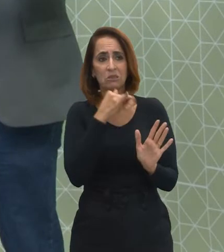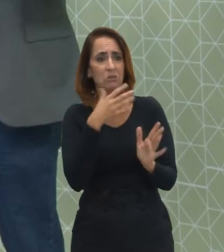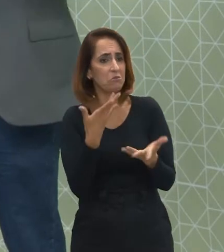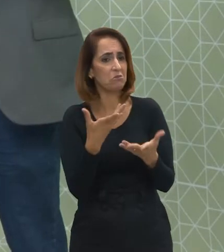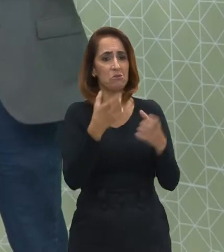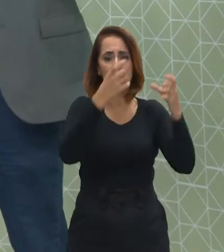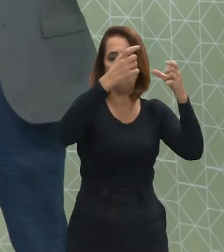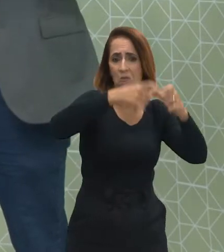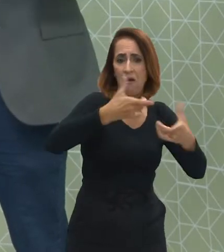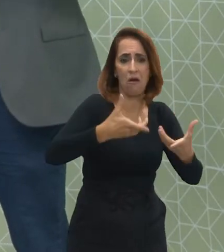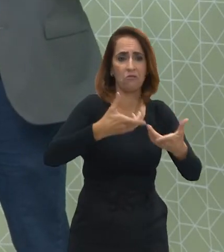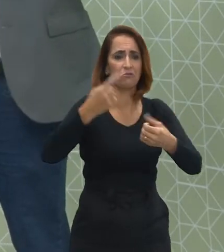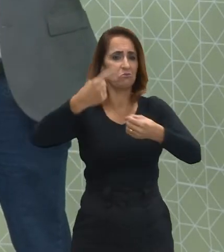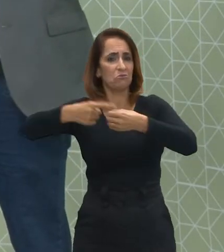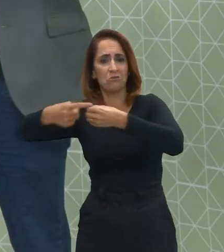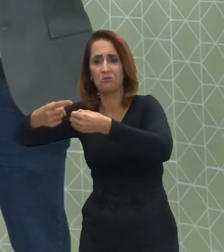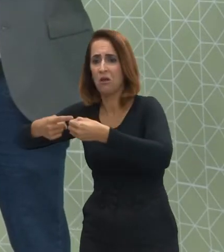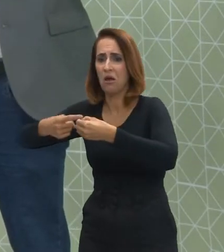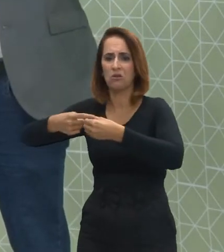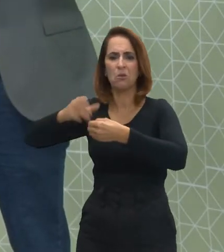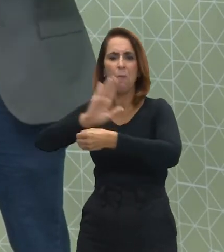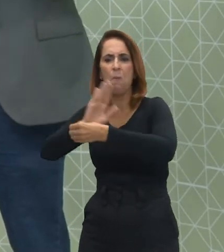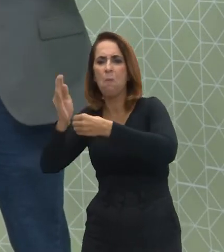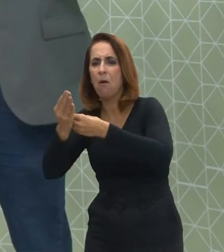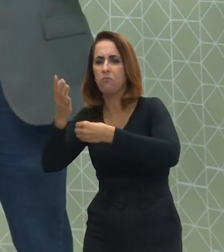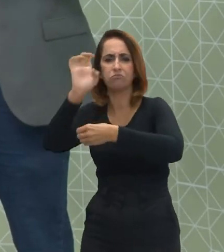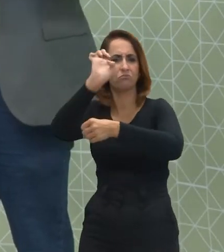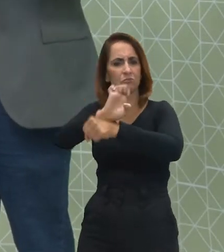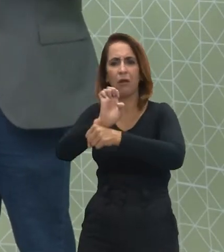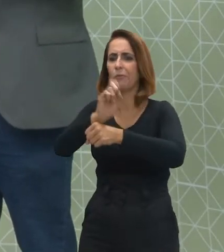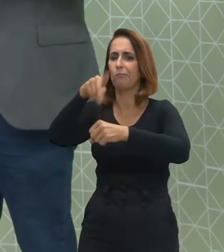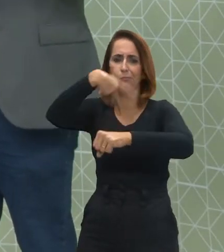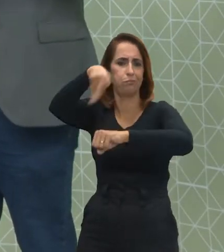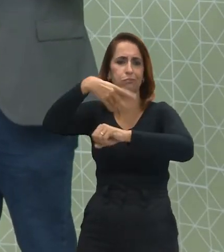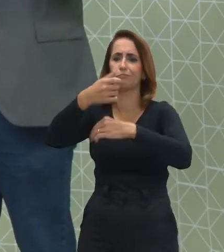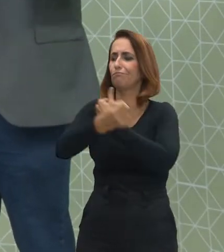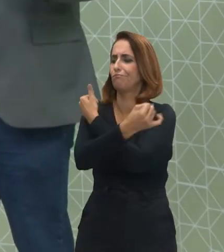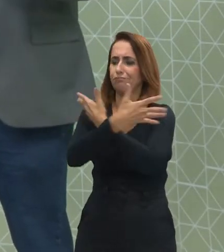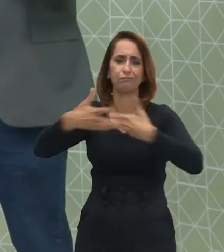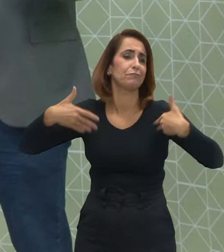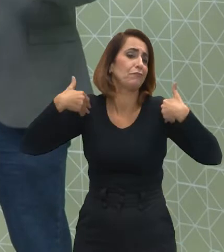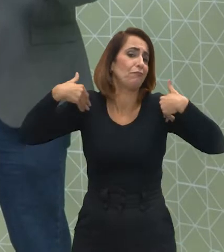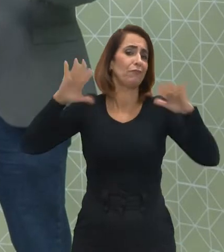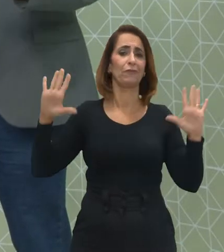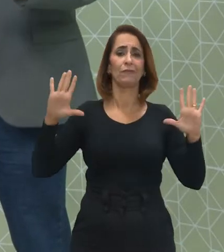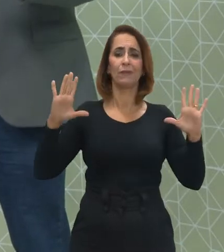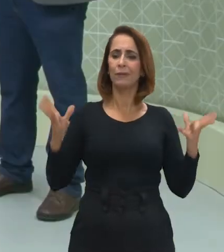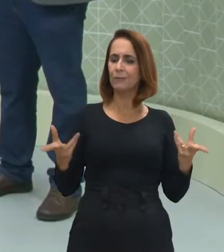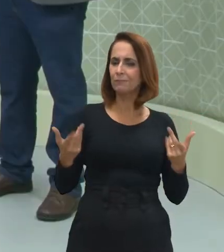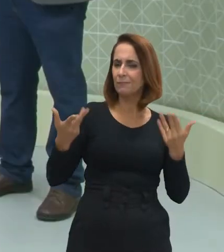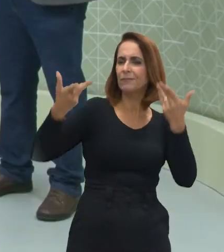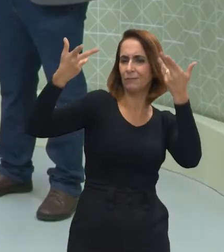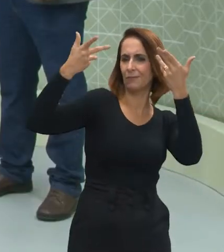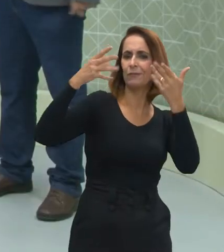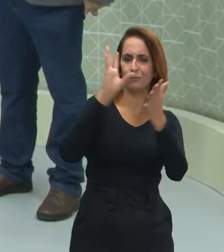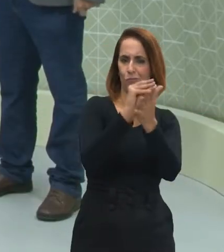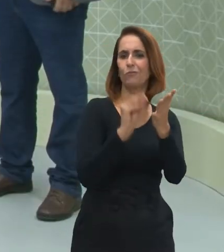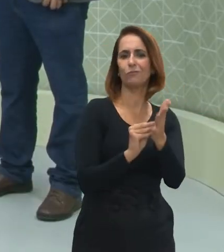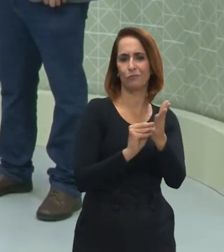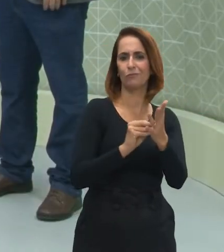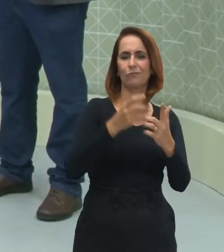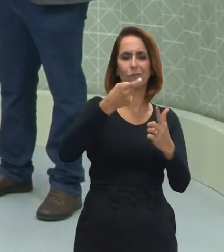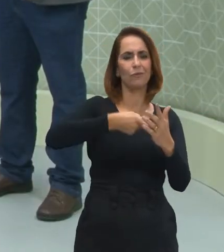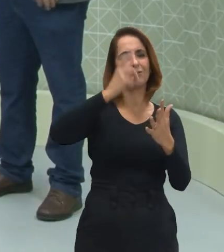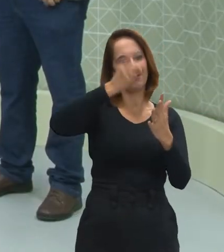exemplos de lugares, de cidades, bairros, estados, países, enfim, que enriquece o conteúdo da